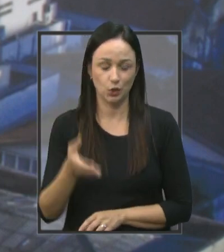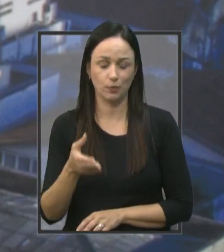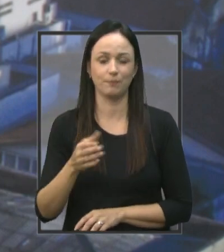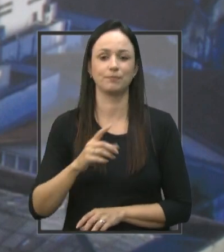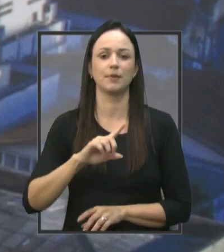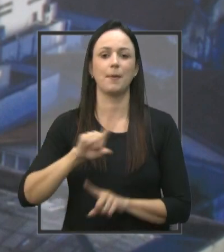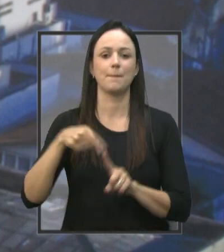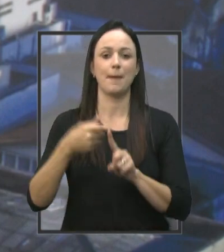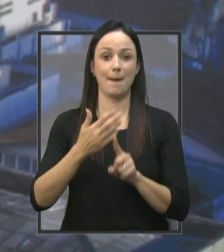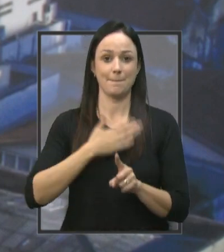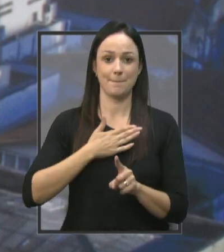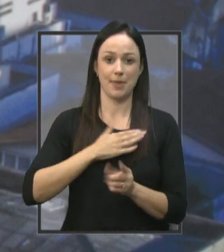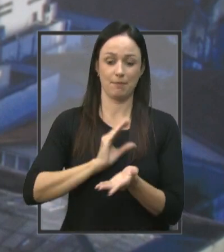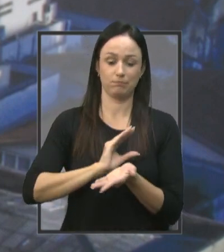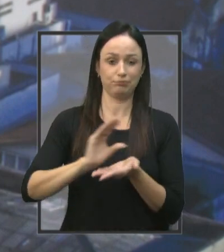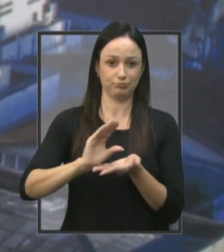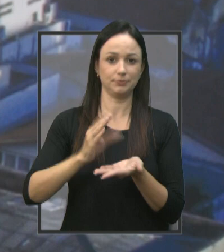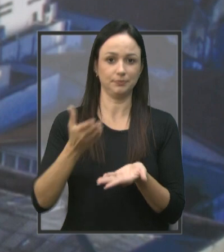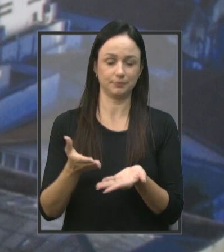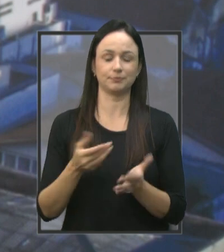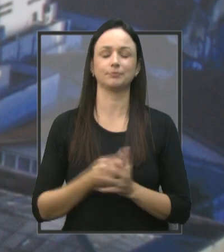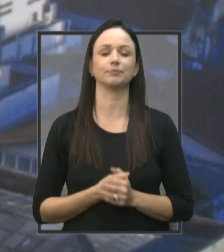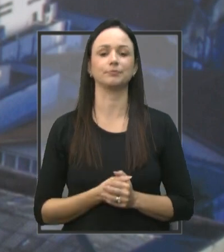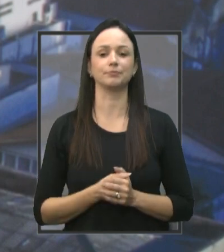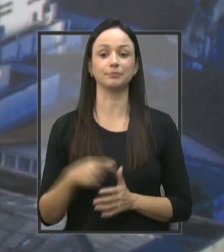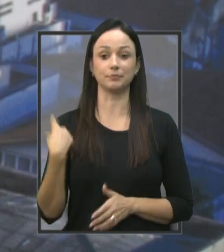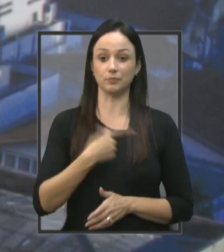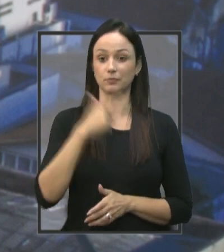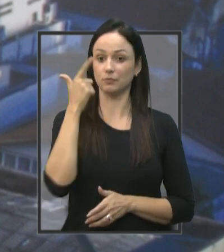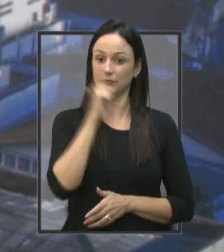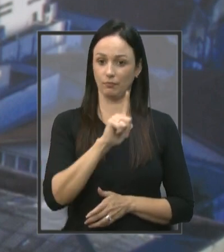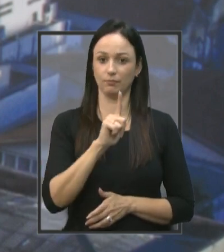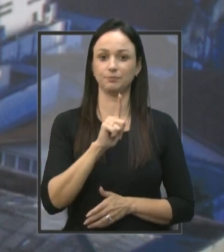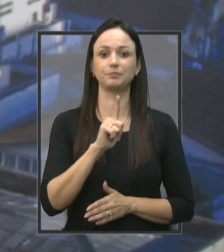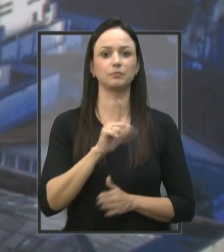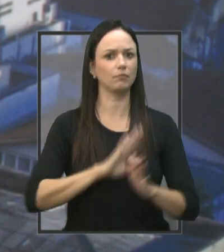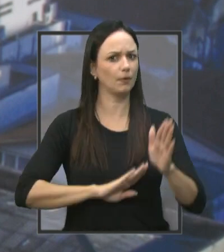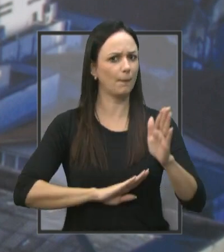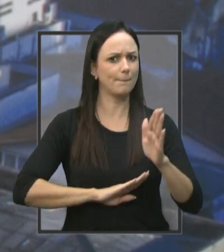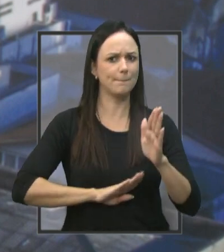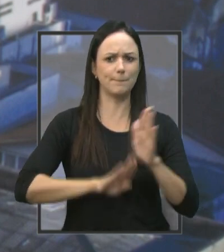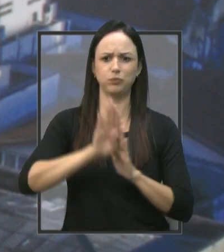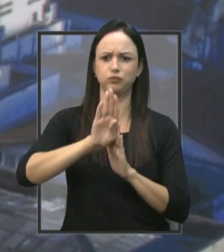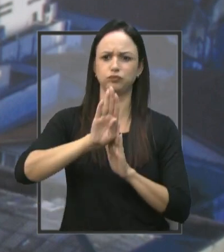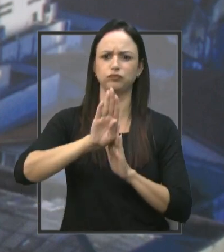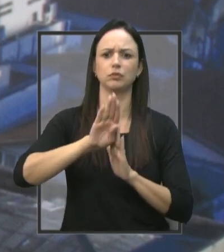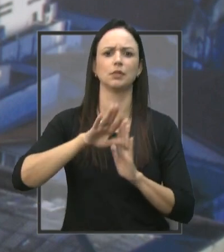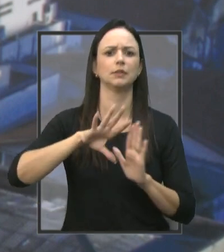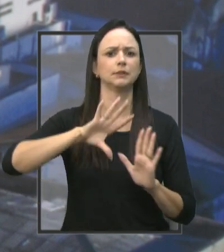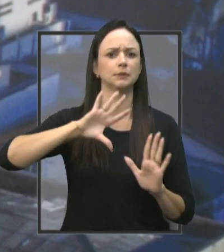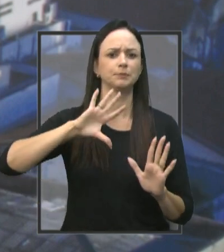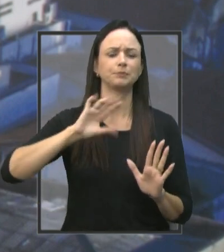minha emenda Nós conseguimos alavancar Uma boa